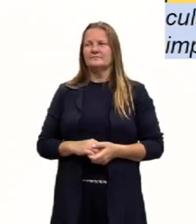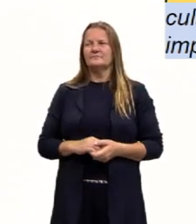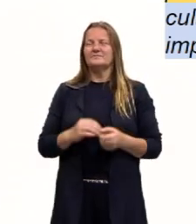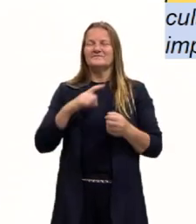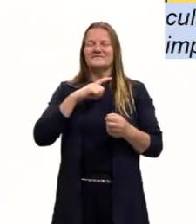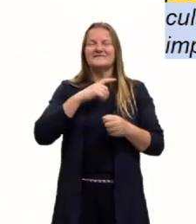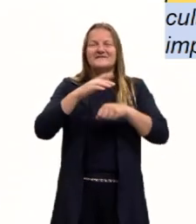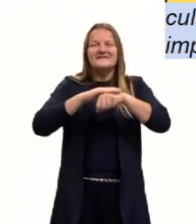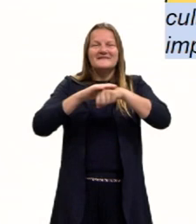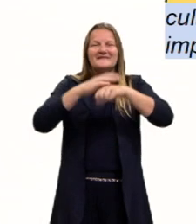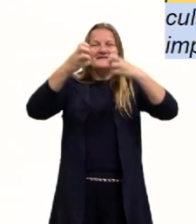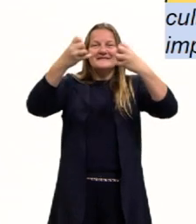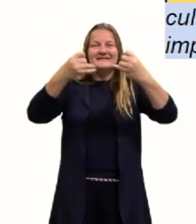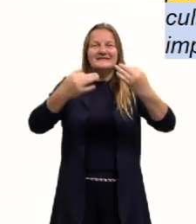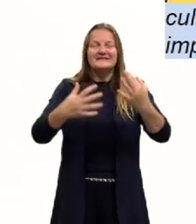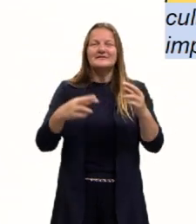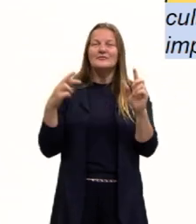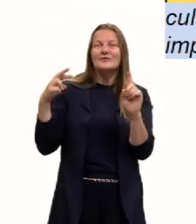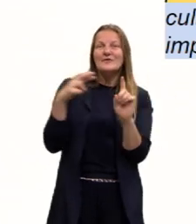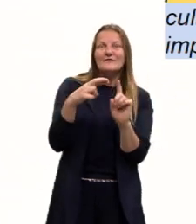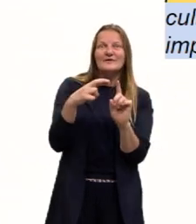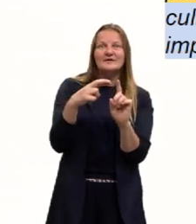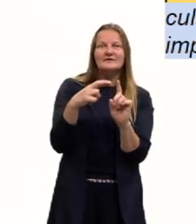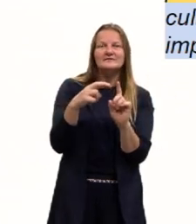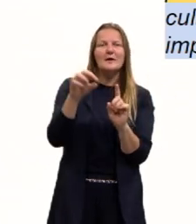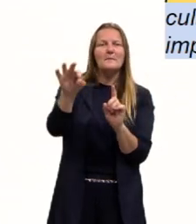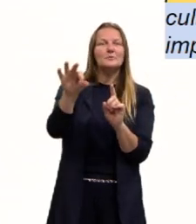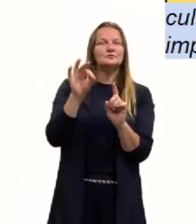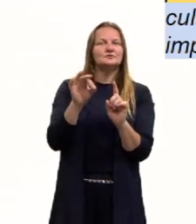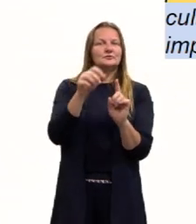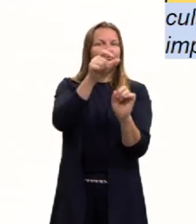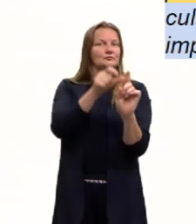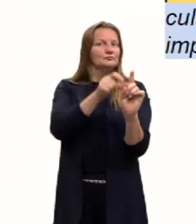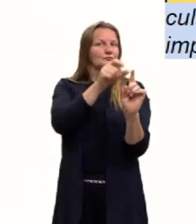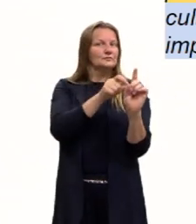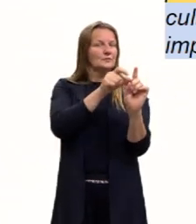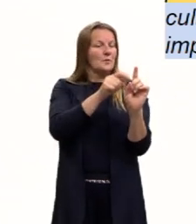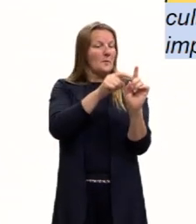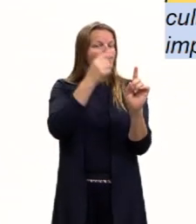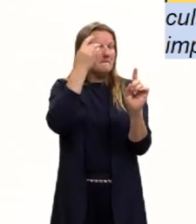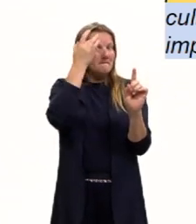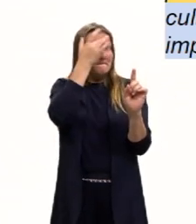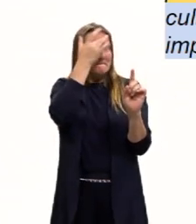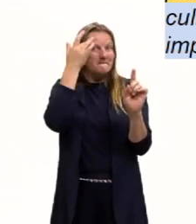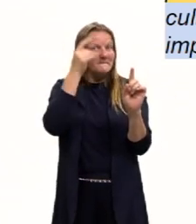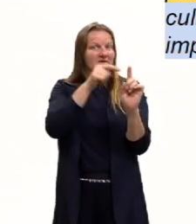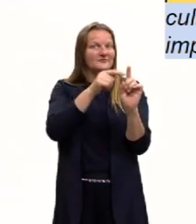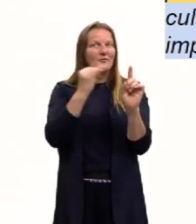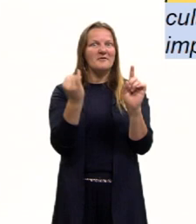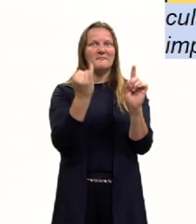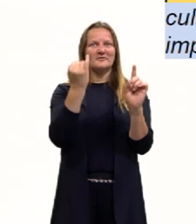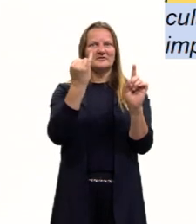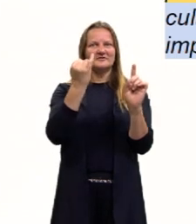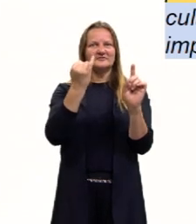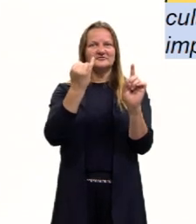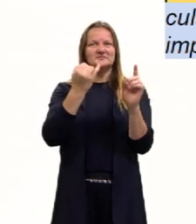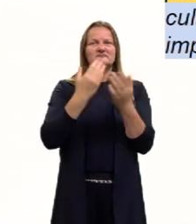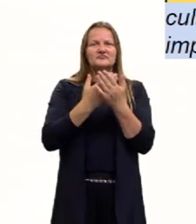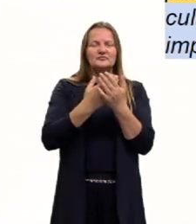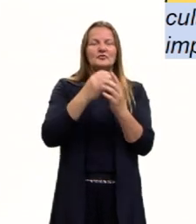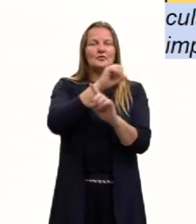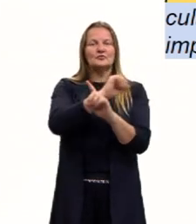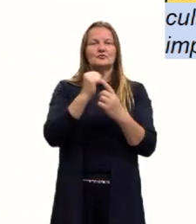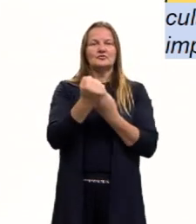falando, fazendo referência, né? Puxando um hipertexto de alguém que já começa dizendo que a sociedade